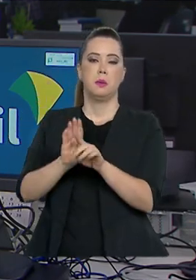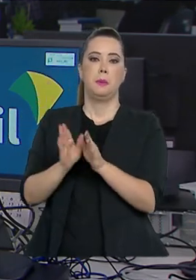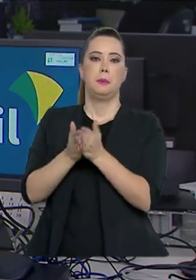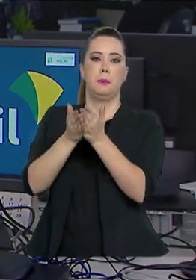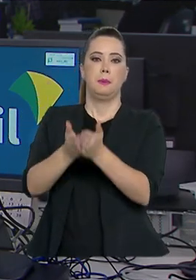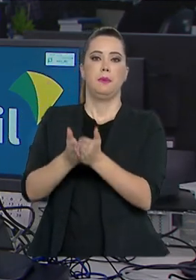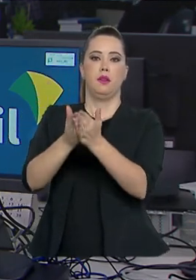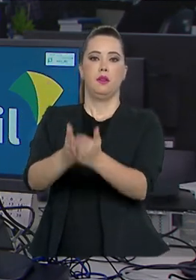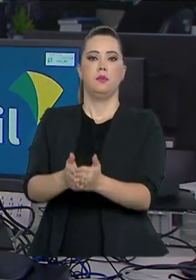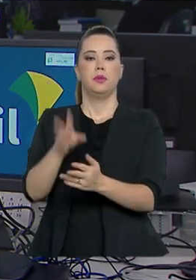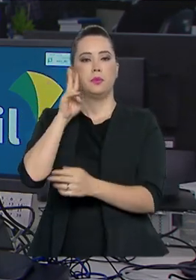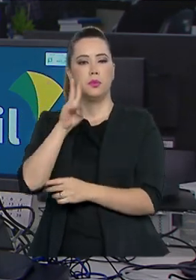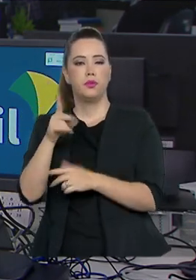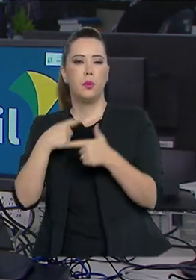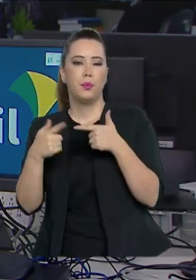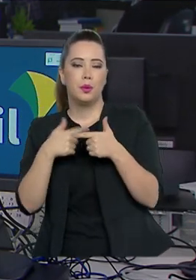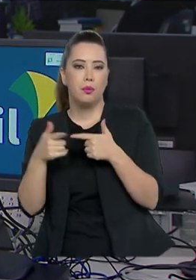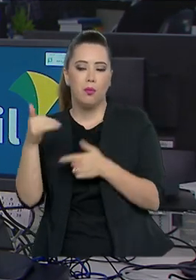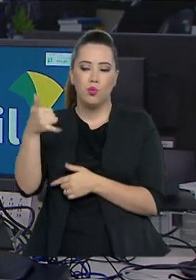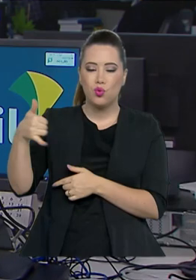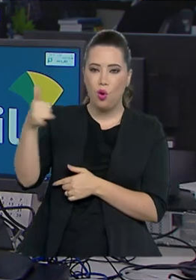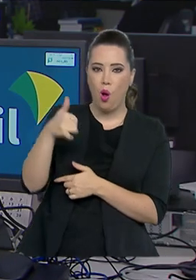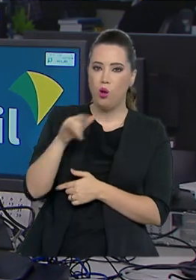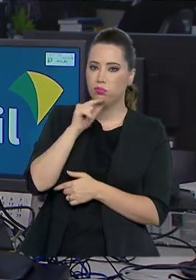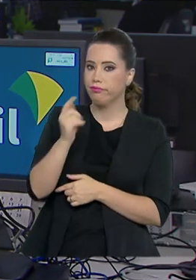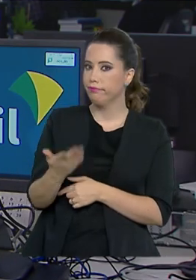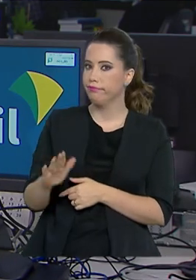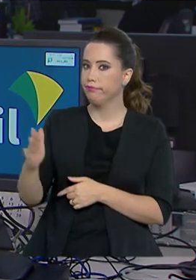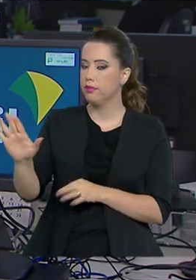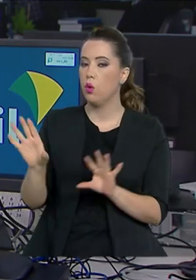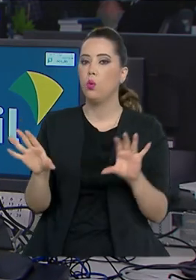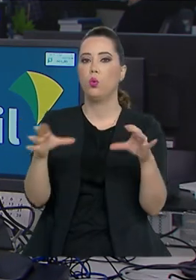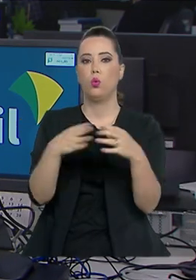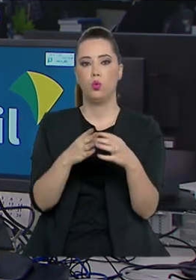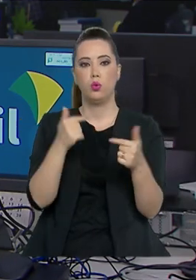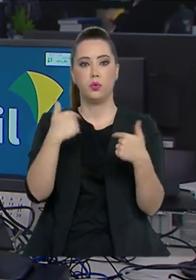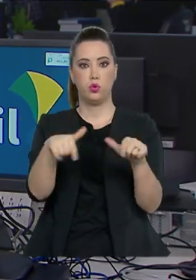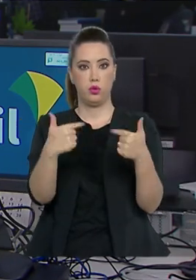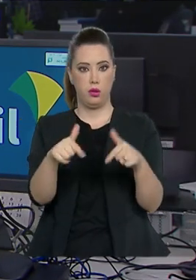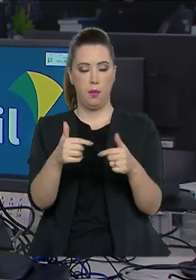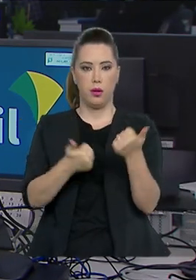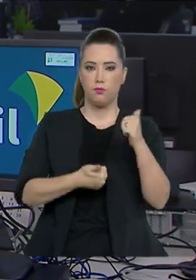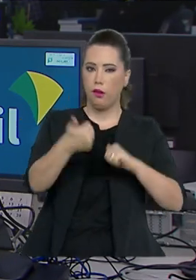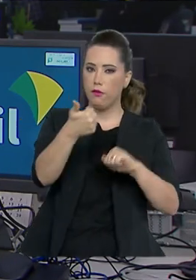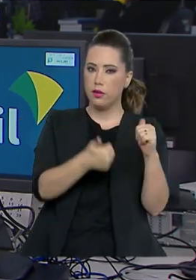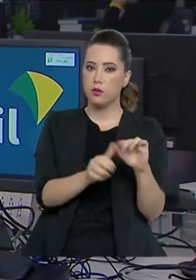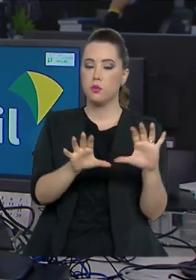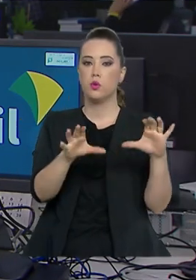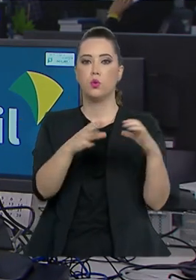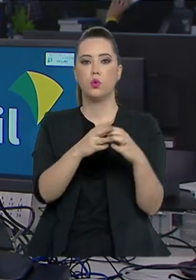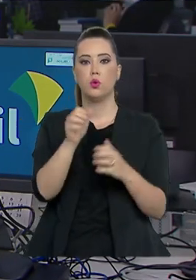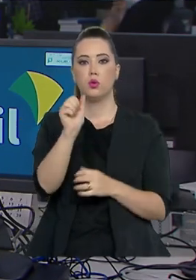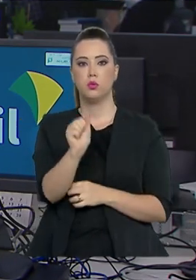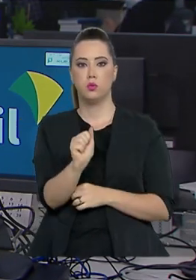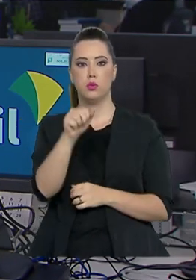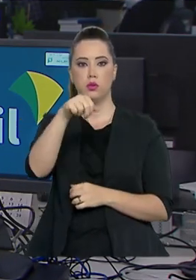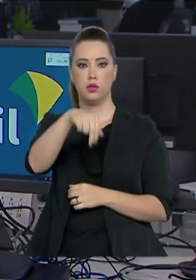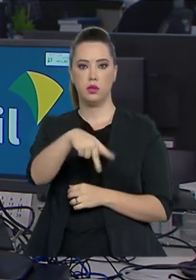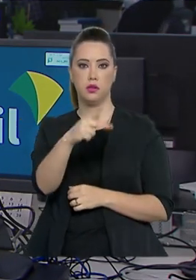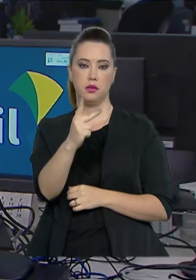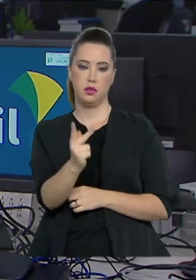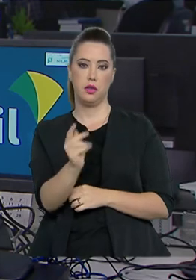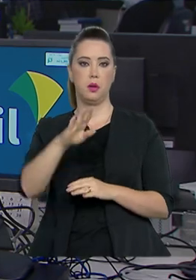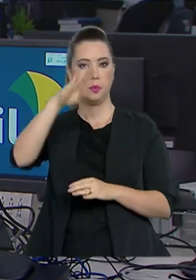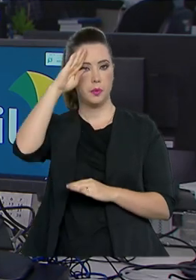petróleo nas praias brasileiras. É mais uma ação do Grupo de Acompanhamento e Avaliação, formado pela Agência Nacional do Petróleo,